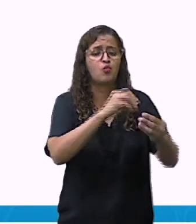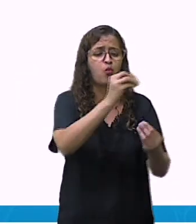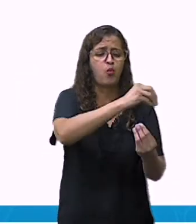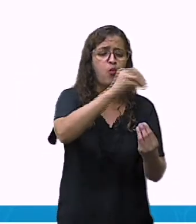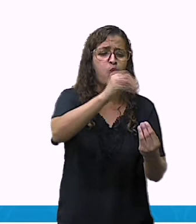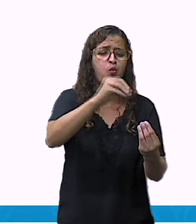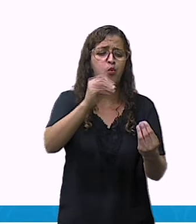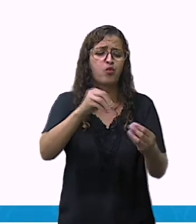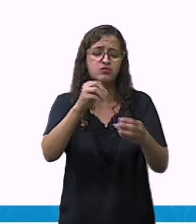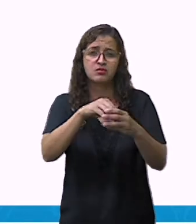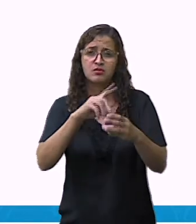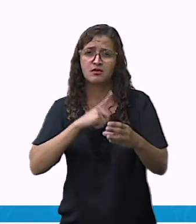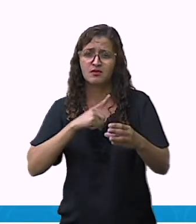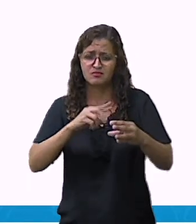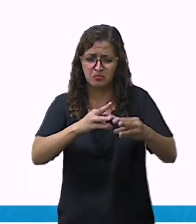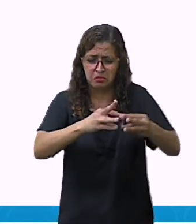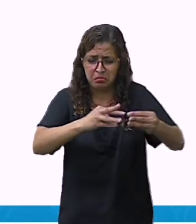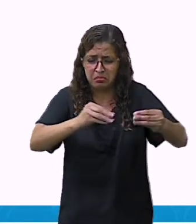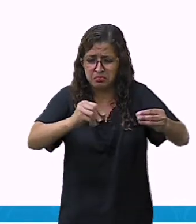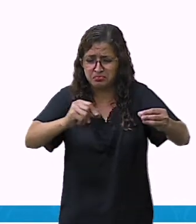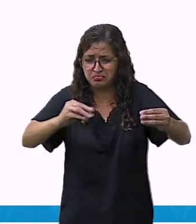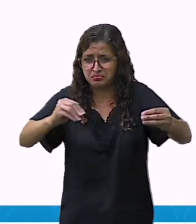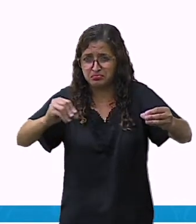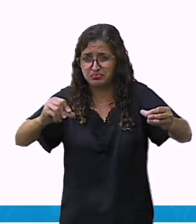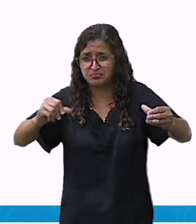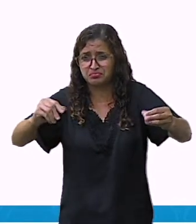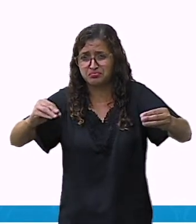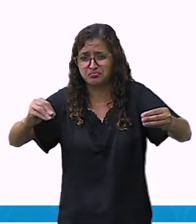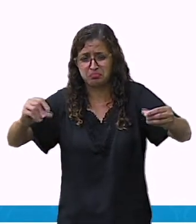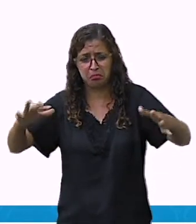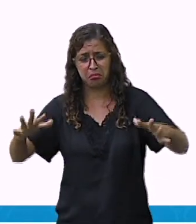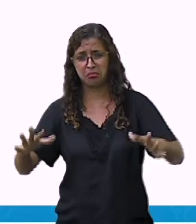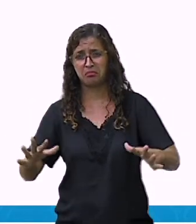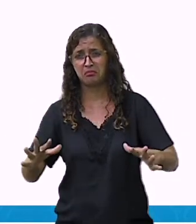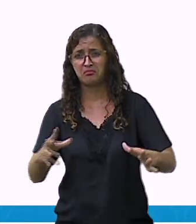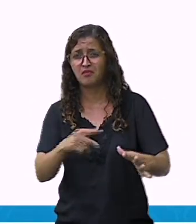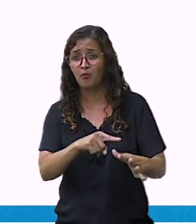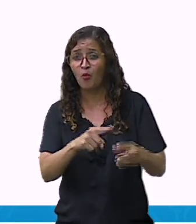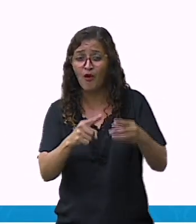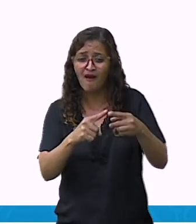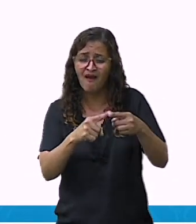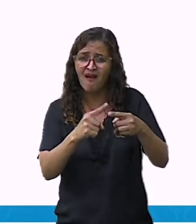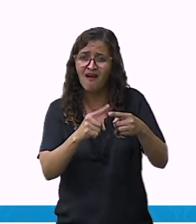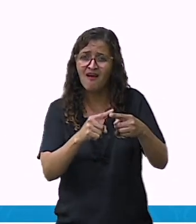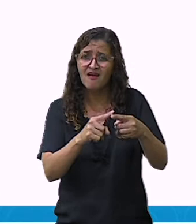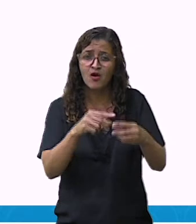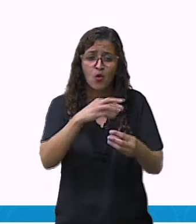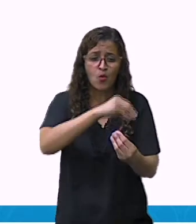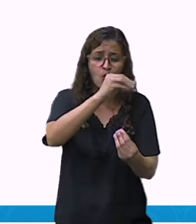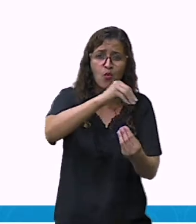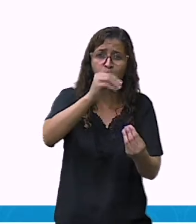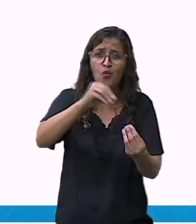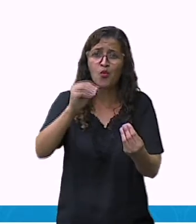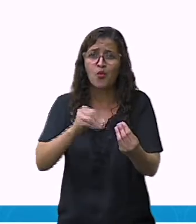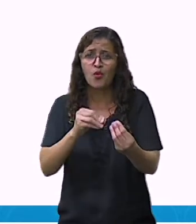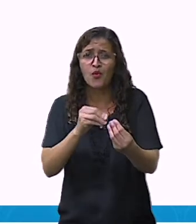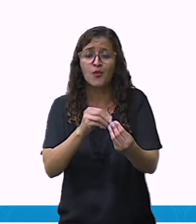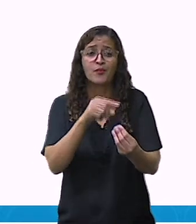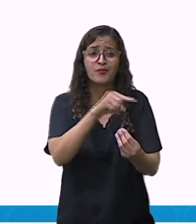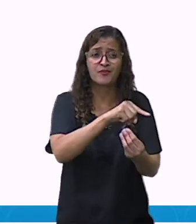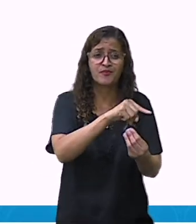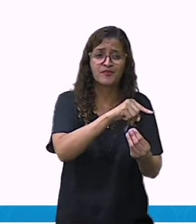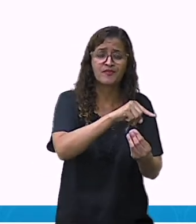presentes na terra, eles começam a se alimentar daquele inseto.